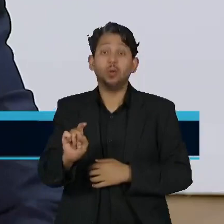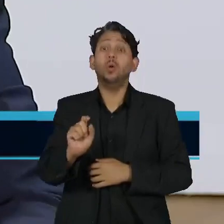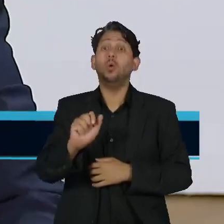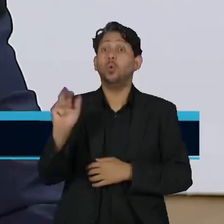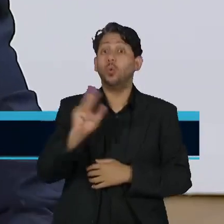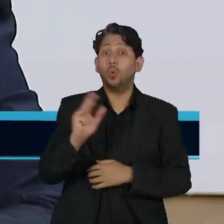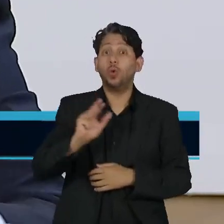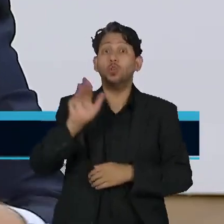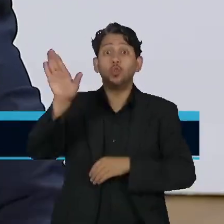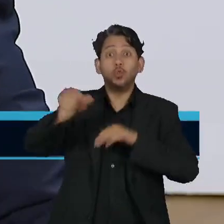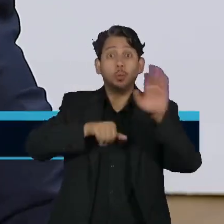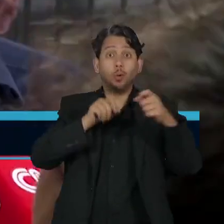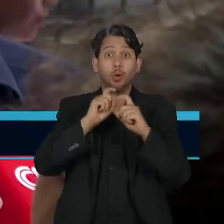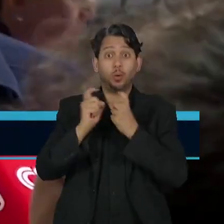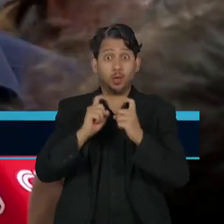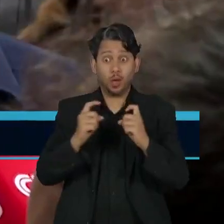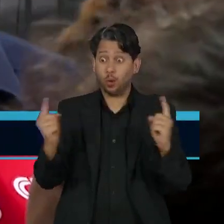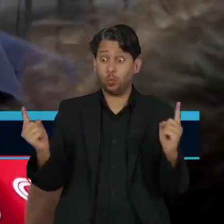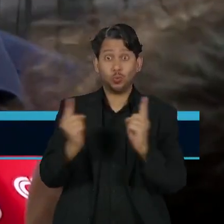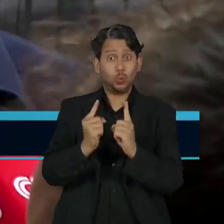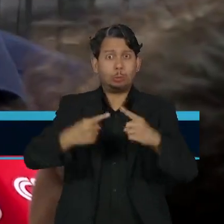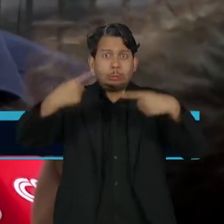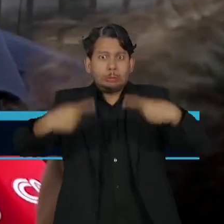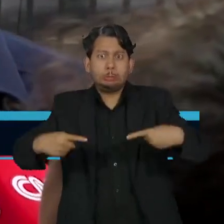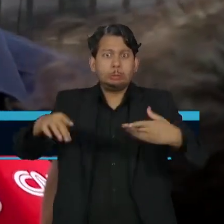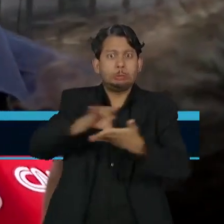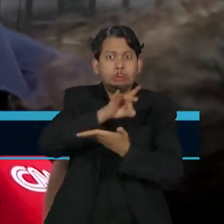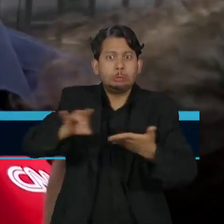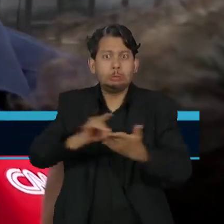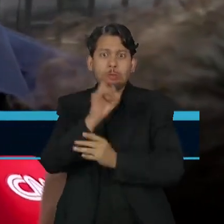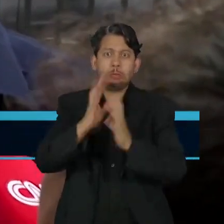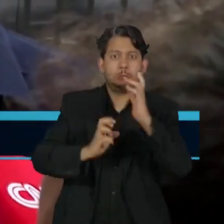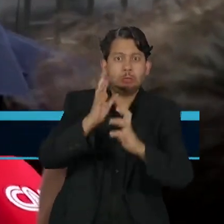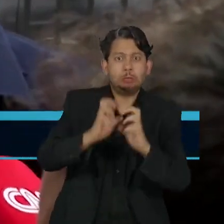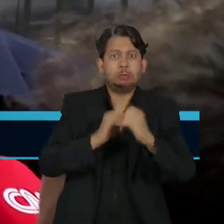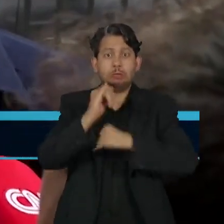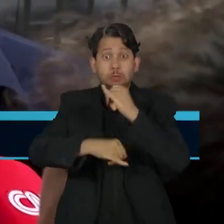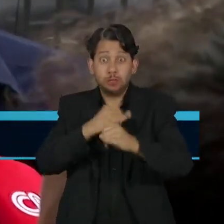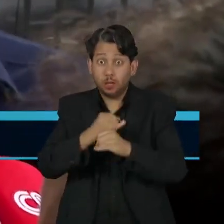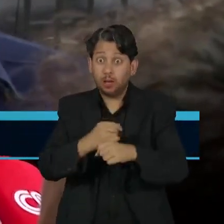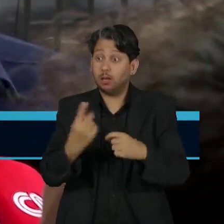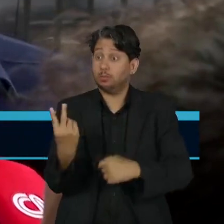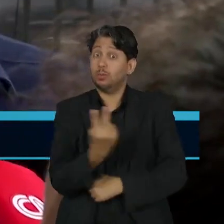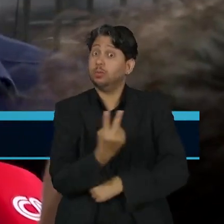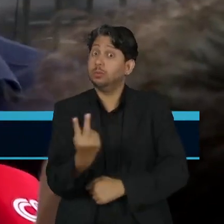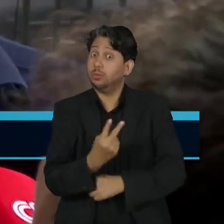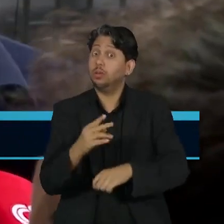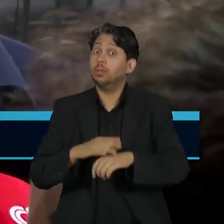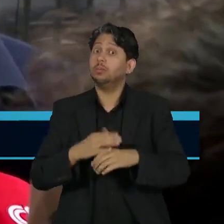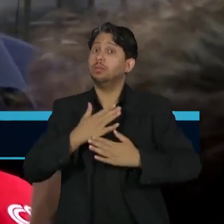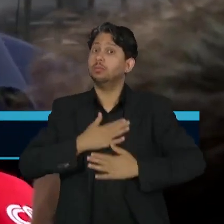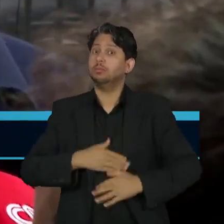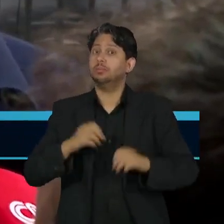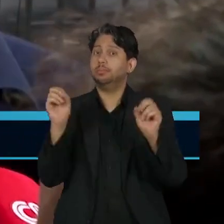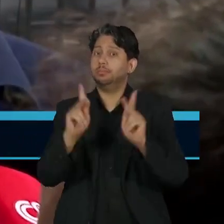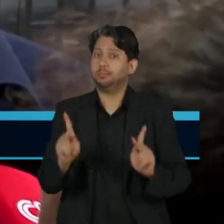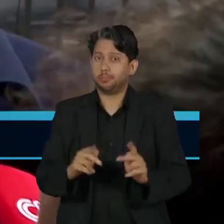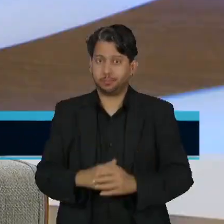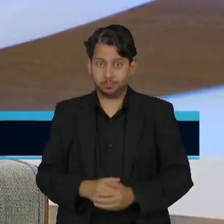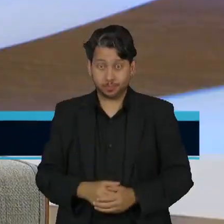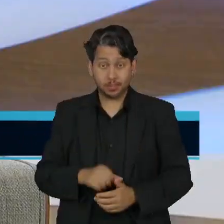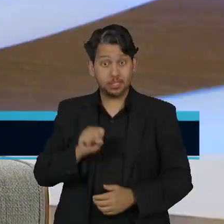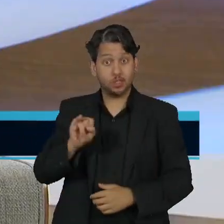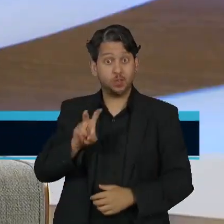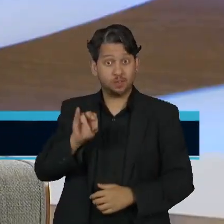conflito entre Prates e o ministro de Minas e Energia, responsável pela companhia dentro da estrutura federal. Silveira